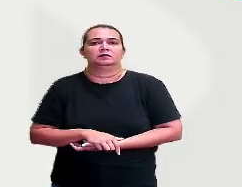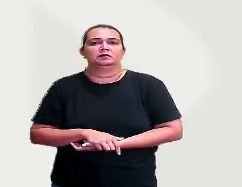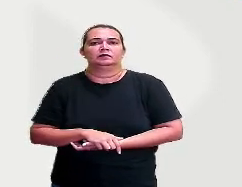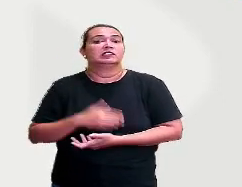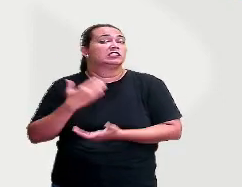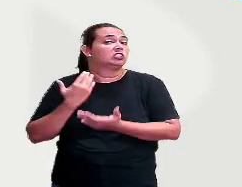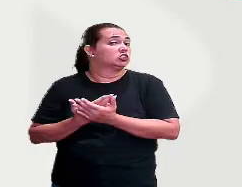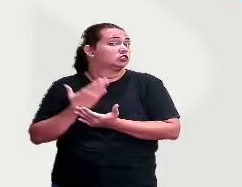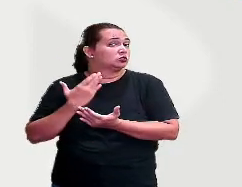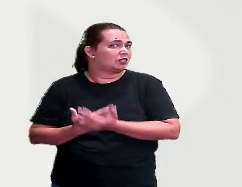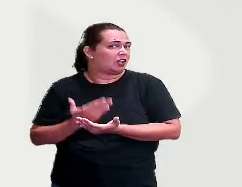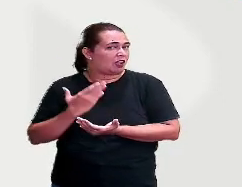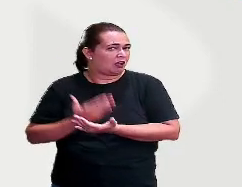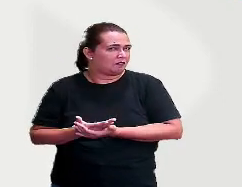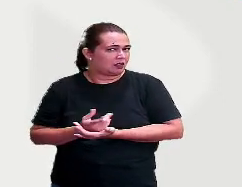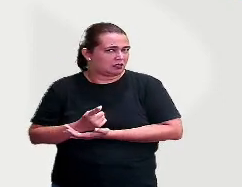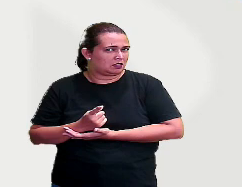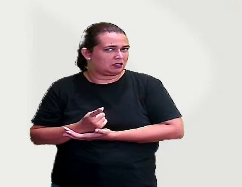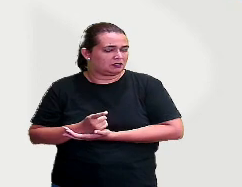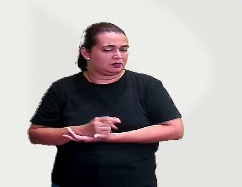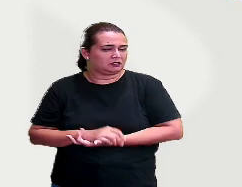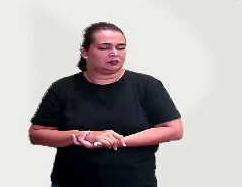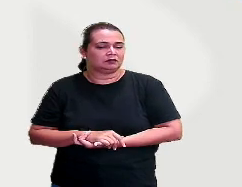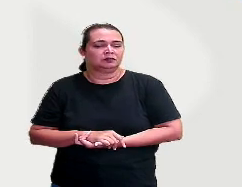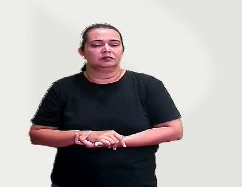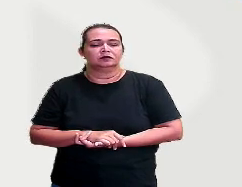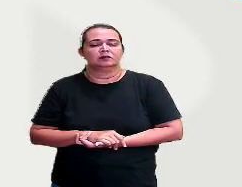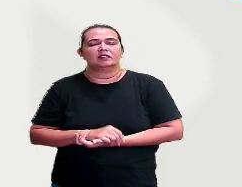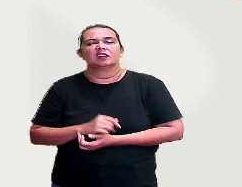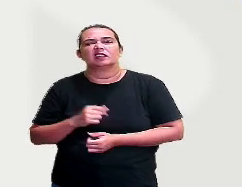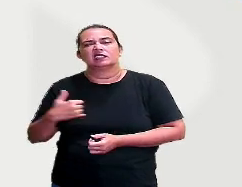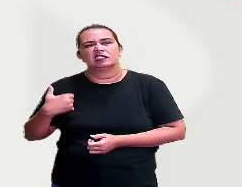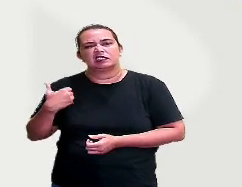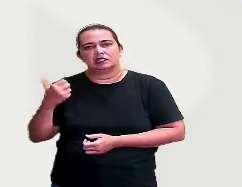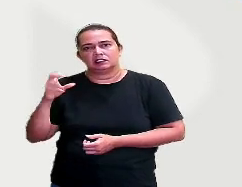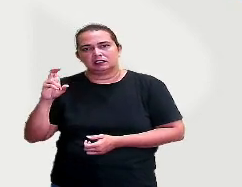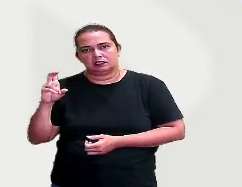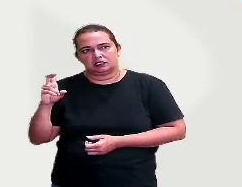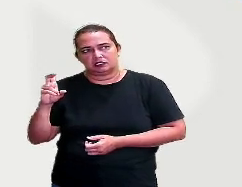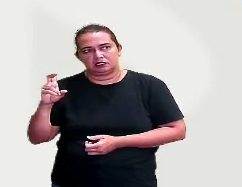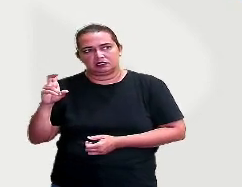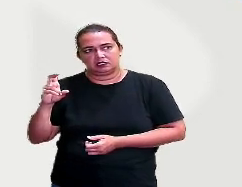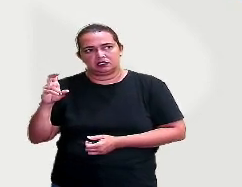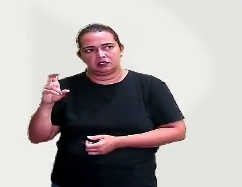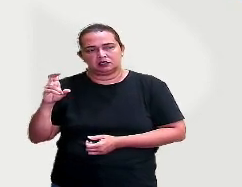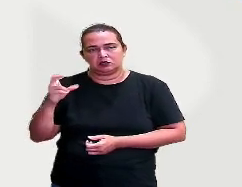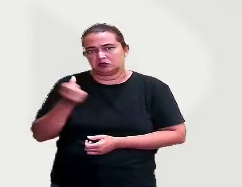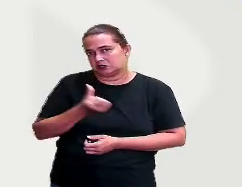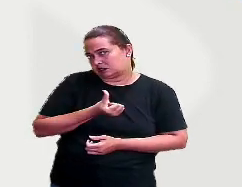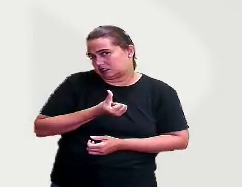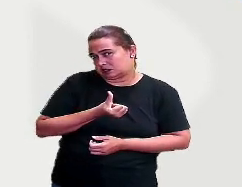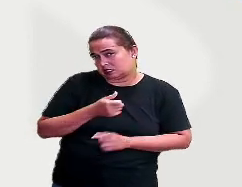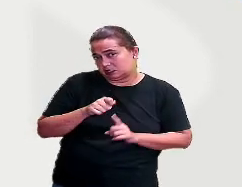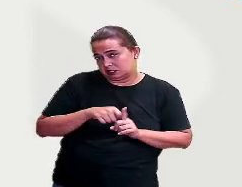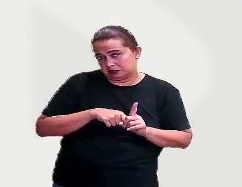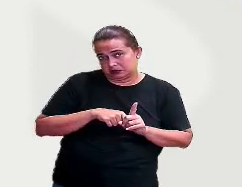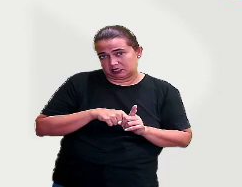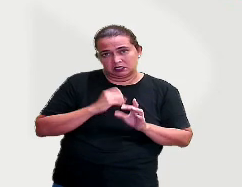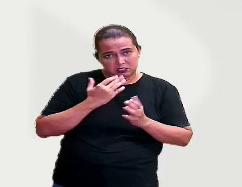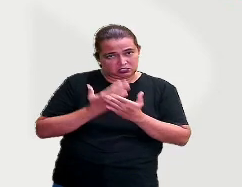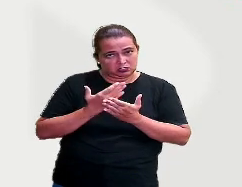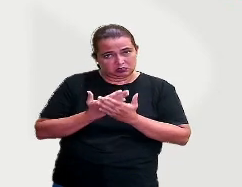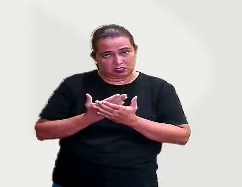estudar? Você estudava quando você tinha, assim, um aninho, alguns meses? Você já estudava?